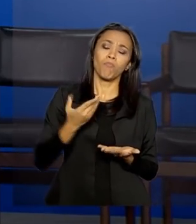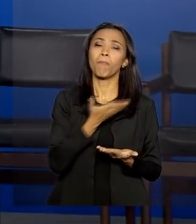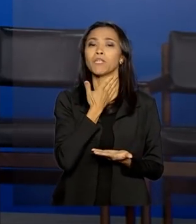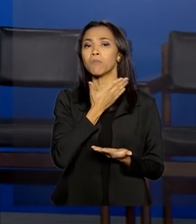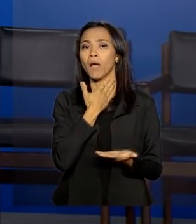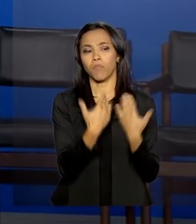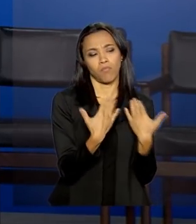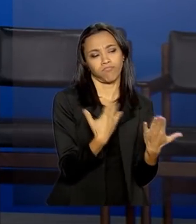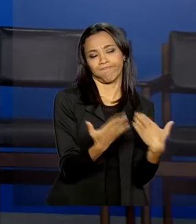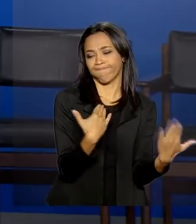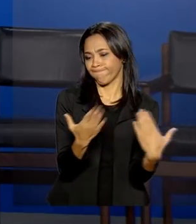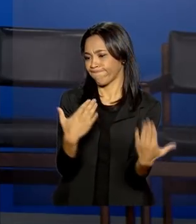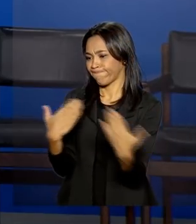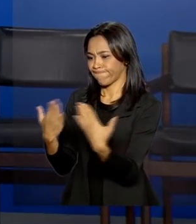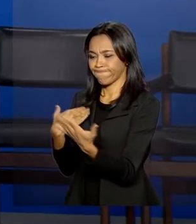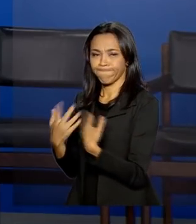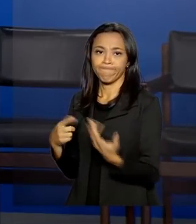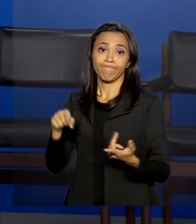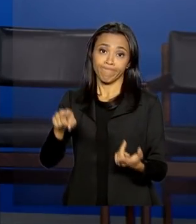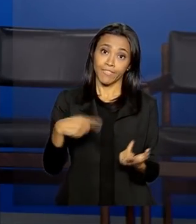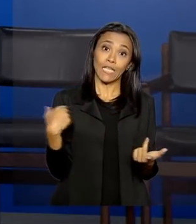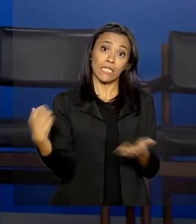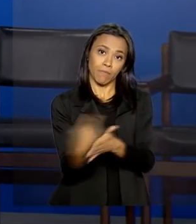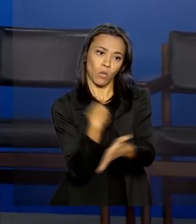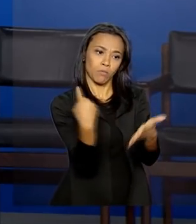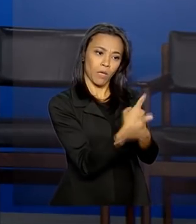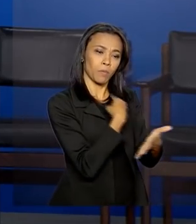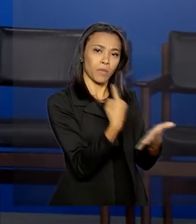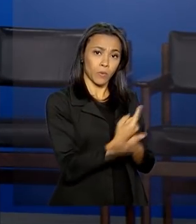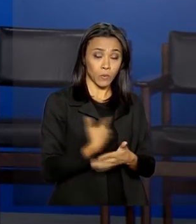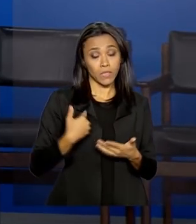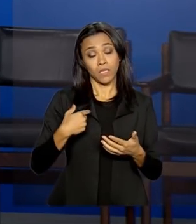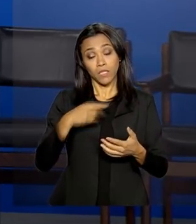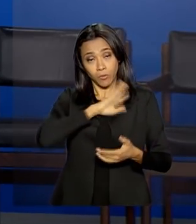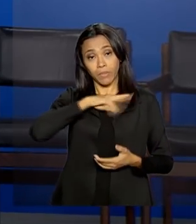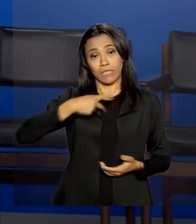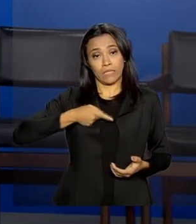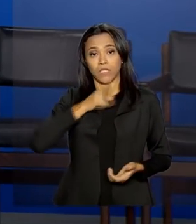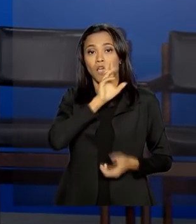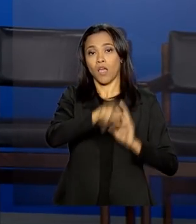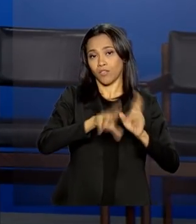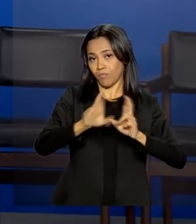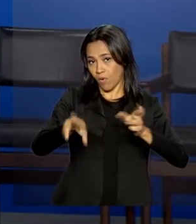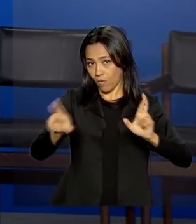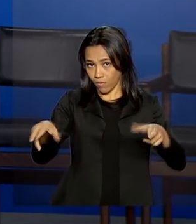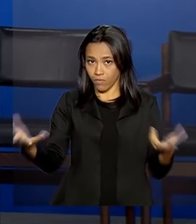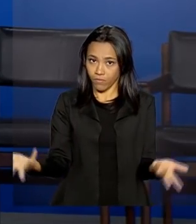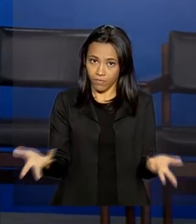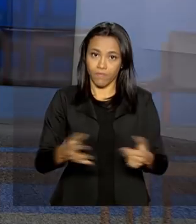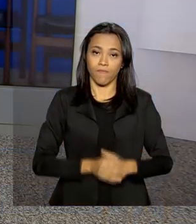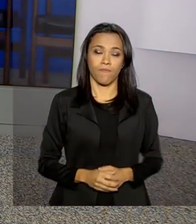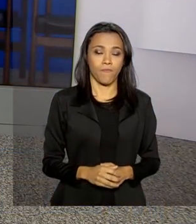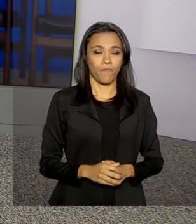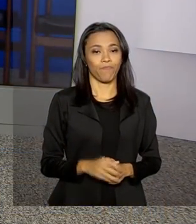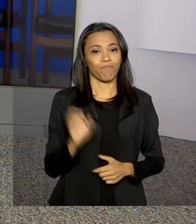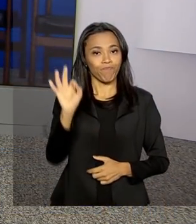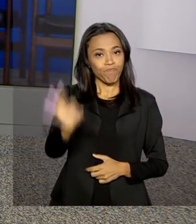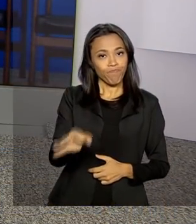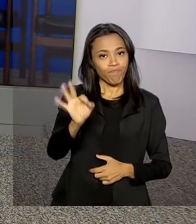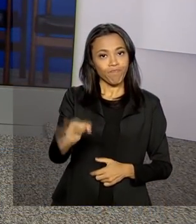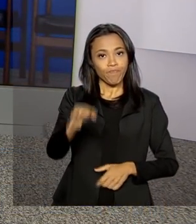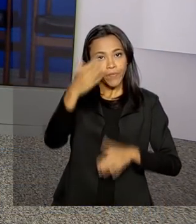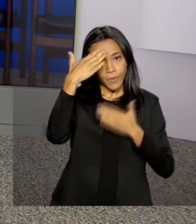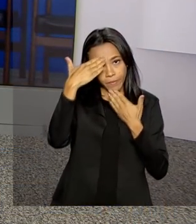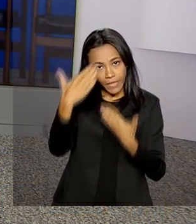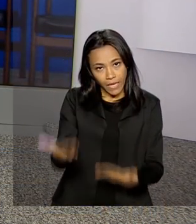em que o presidente responde de forma descontraída às perguntas feitas pelos jornalistas. Está certo, Luana. Muito